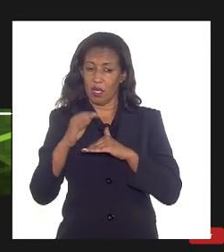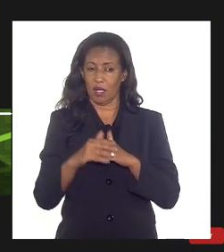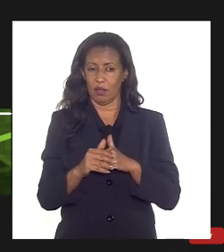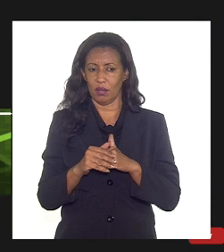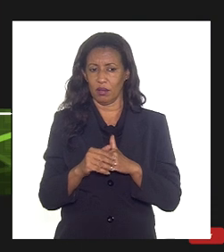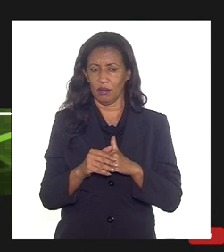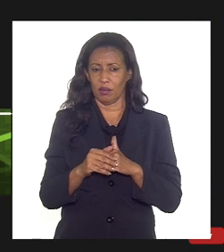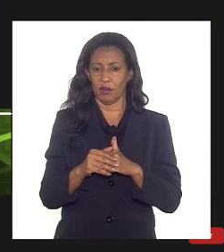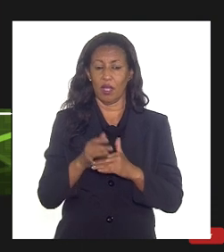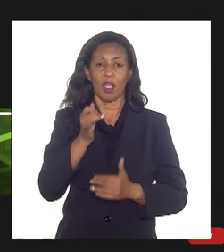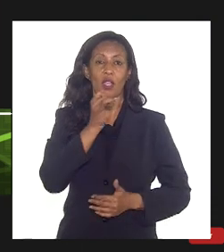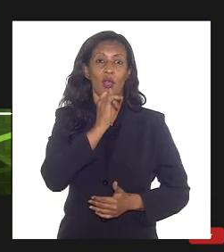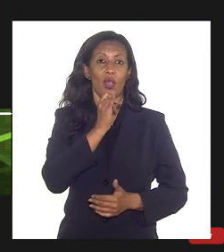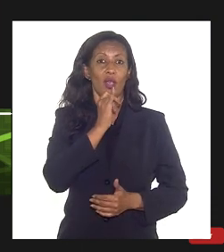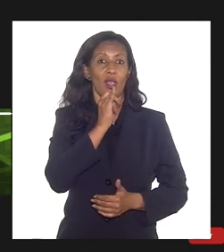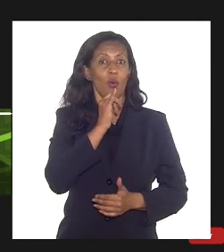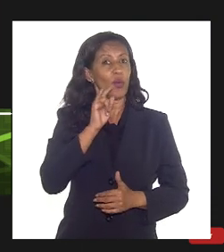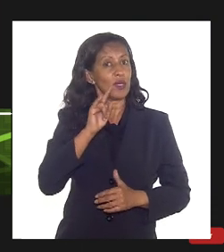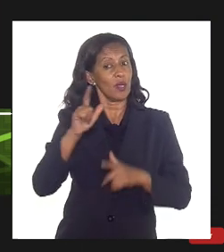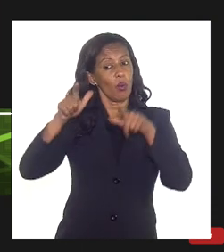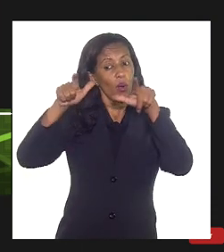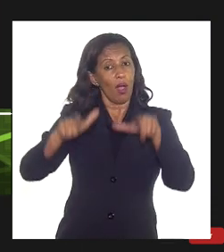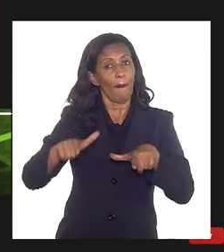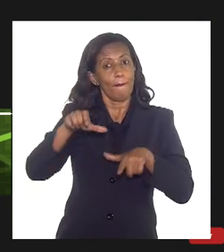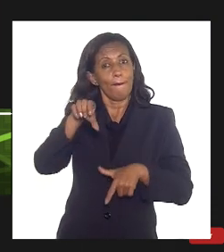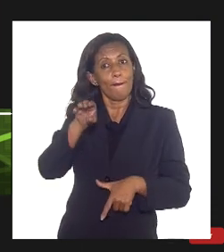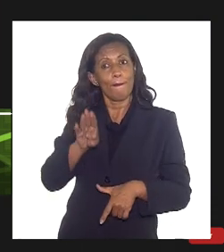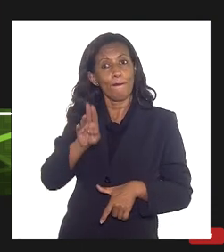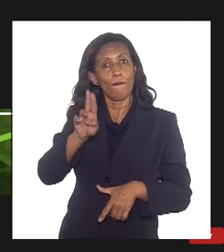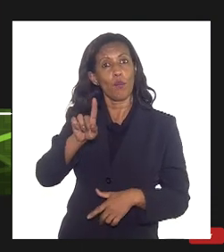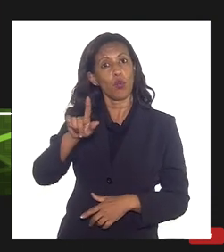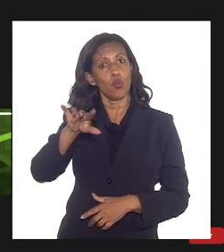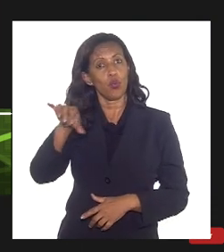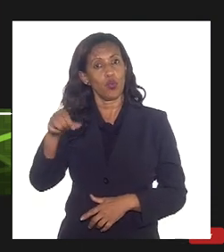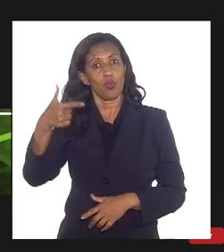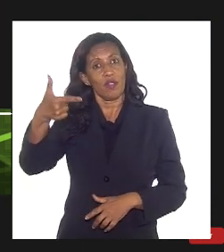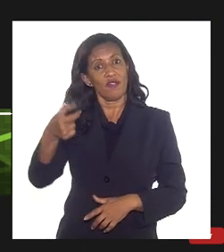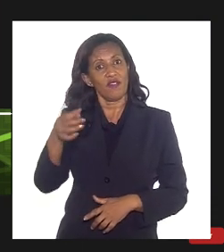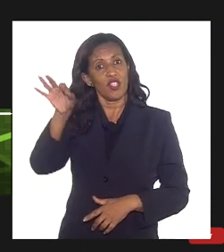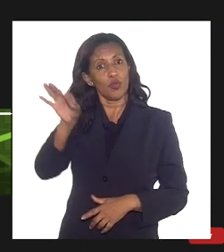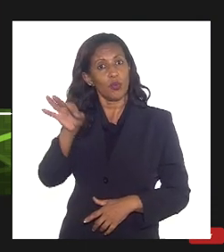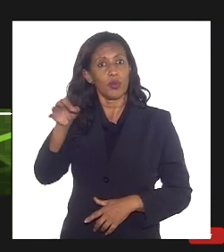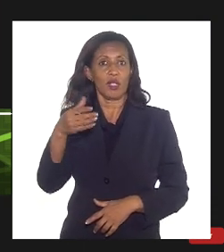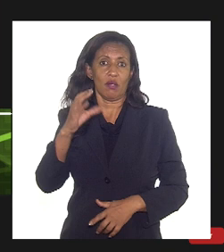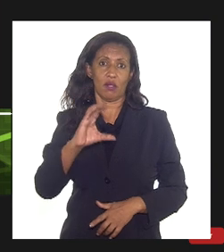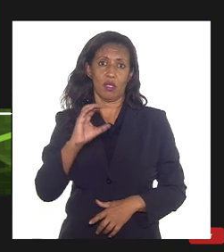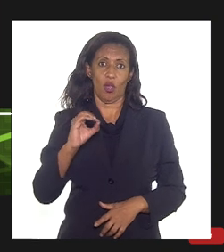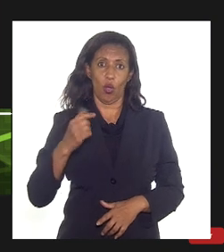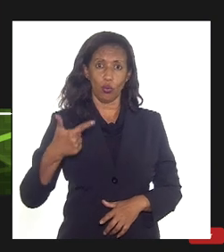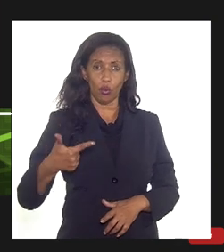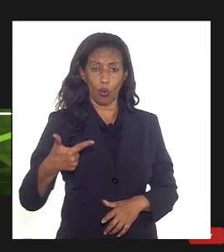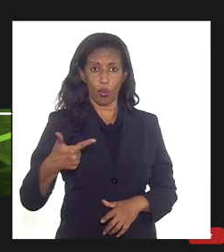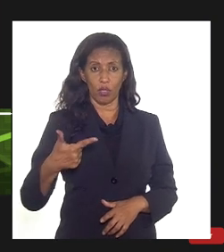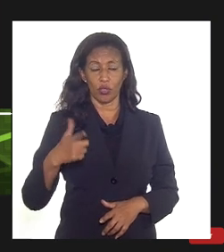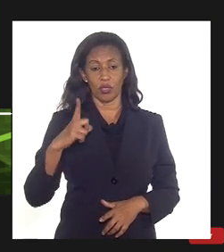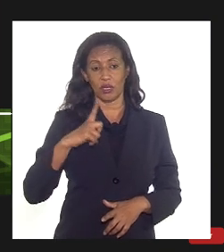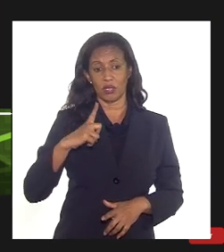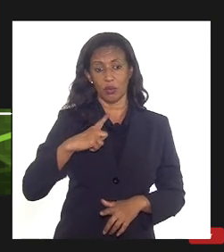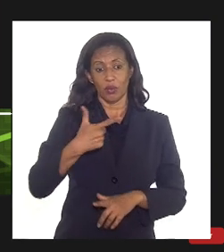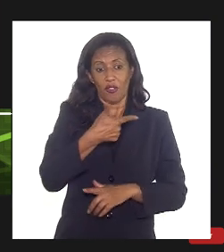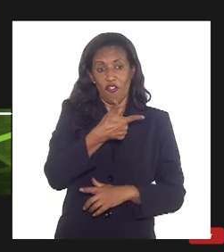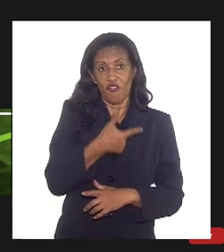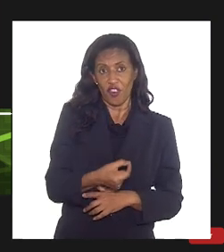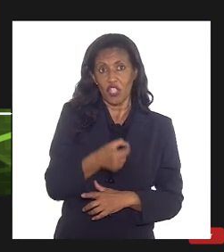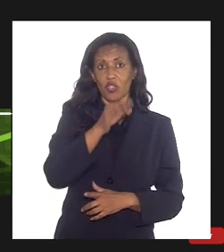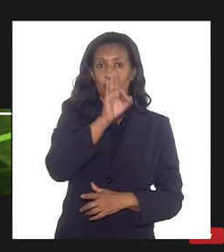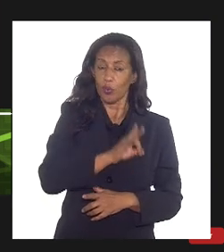aqui aqui um exemplo do caso de Búzios que tem aproximadamente 20% de CO2 então eu tenho 20%